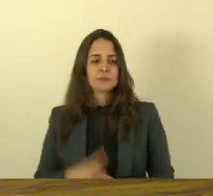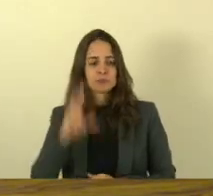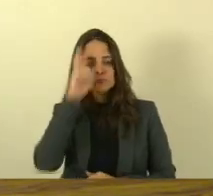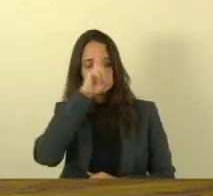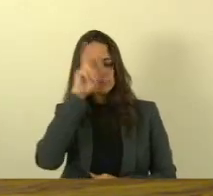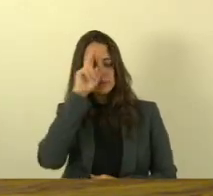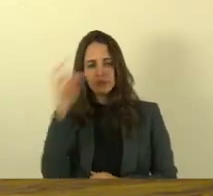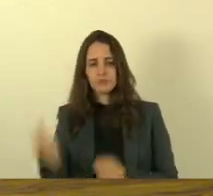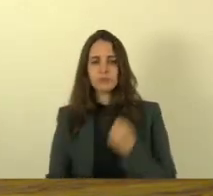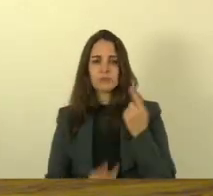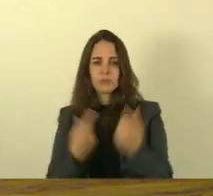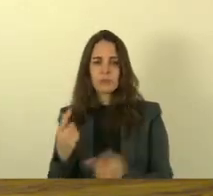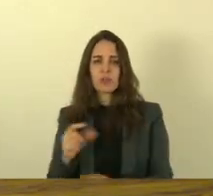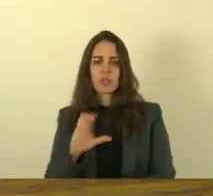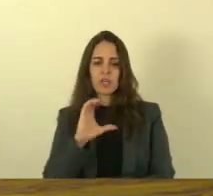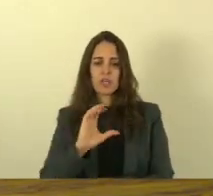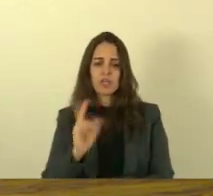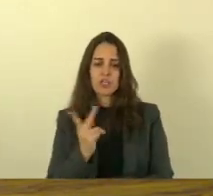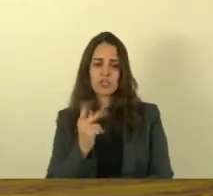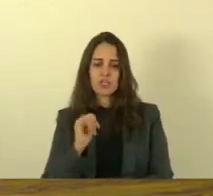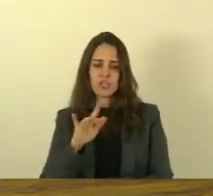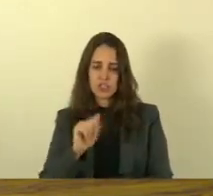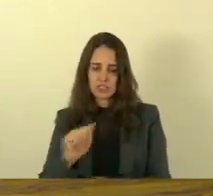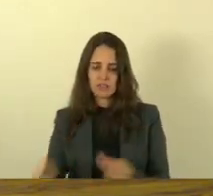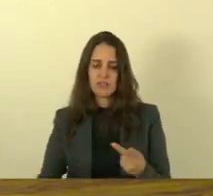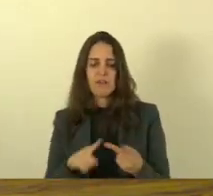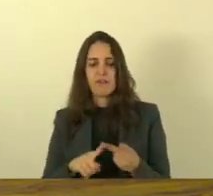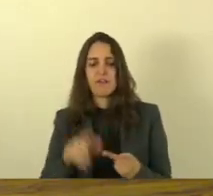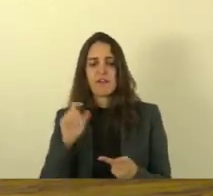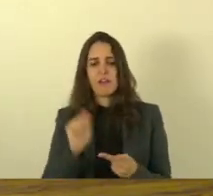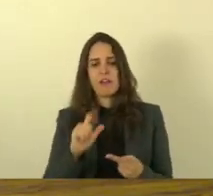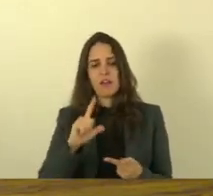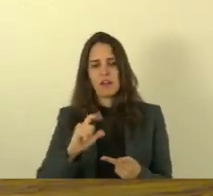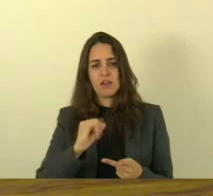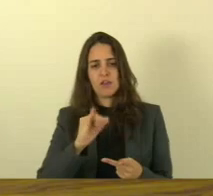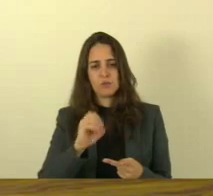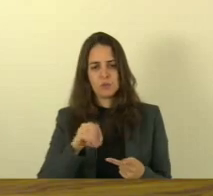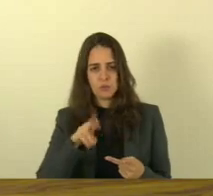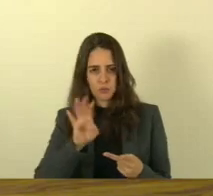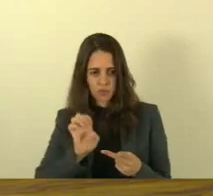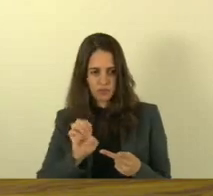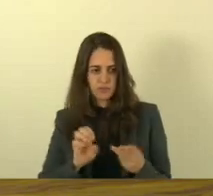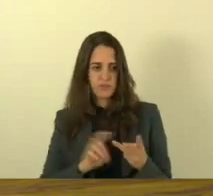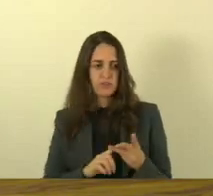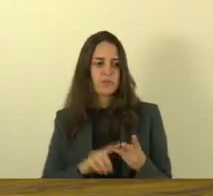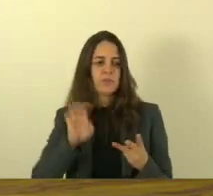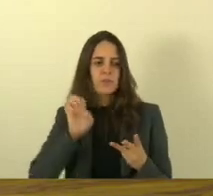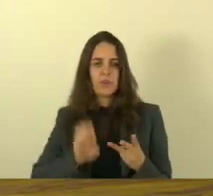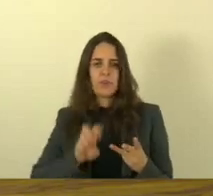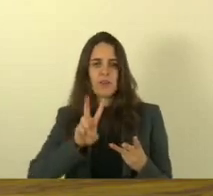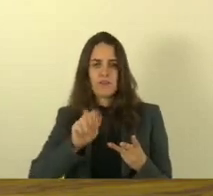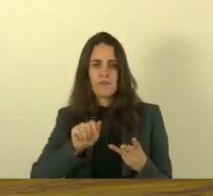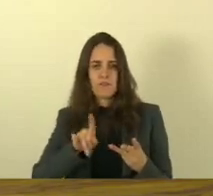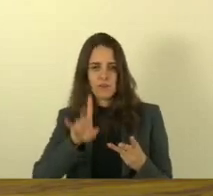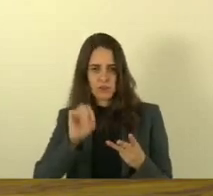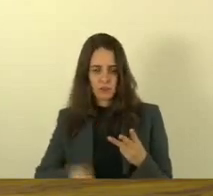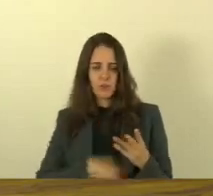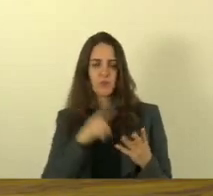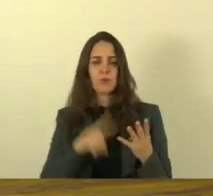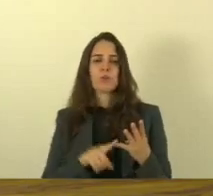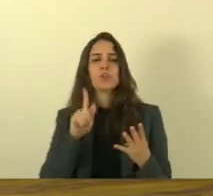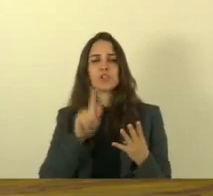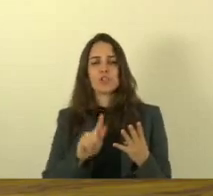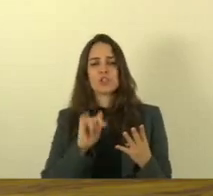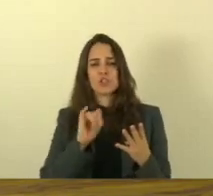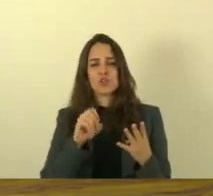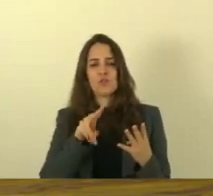alguns China Alcione tem Evandro teve aqui Giovanni